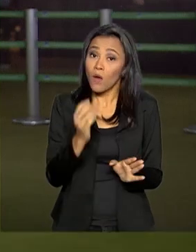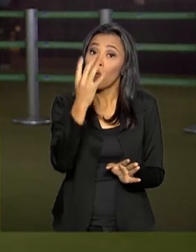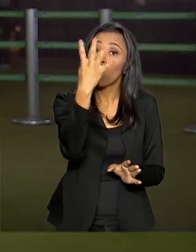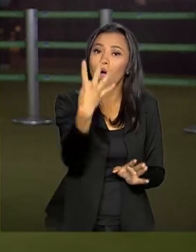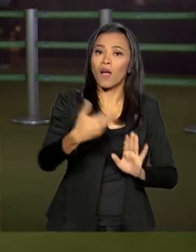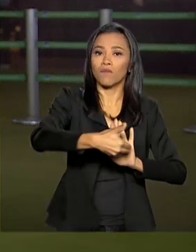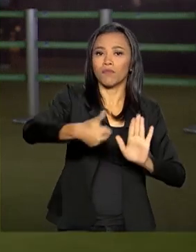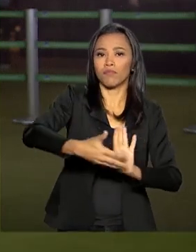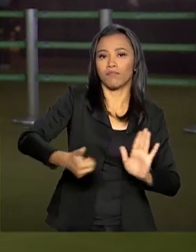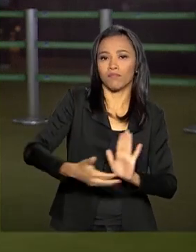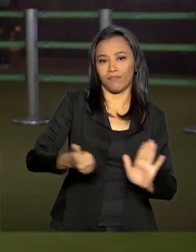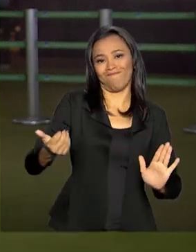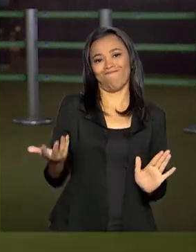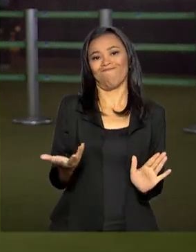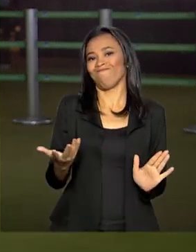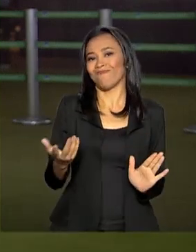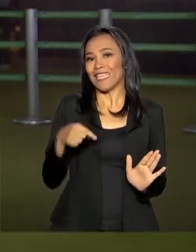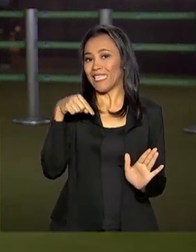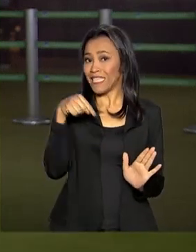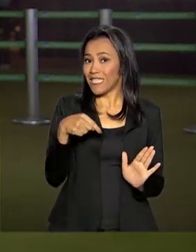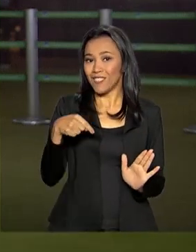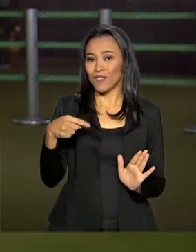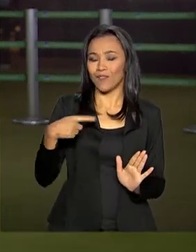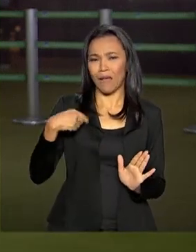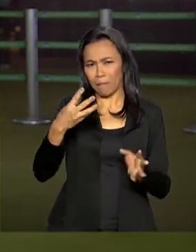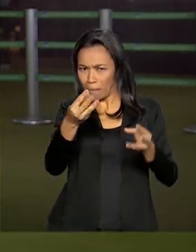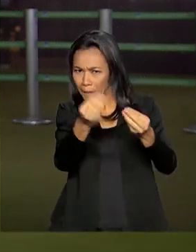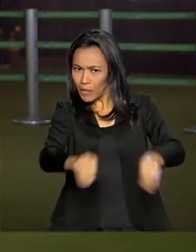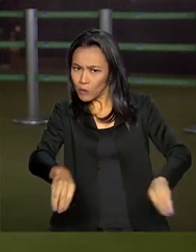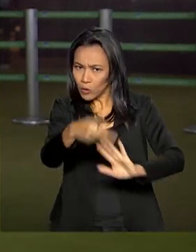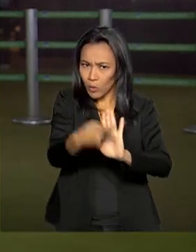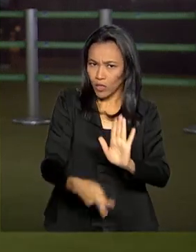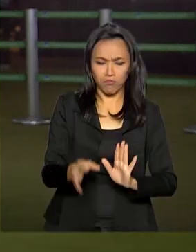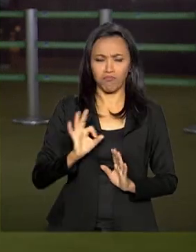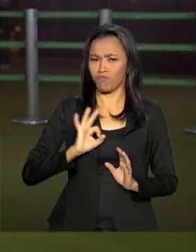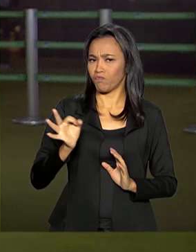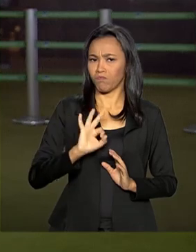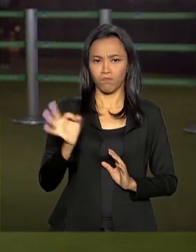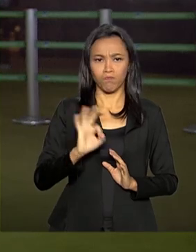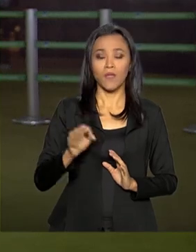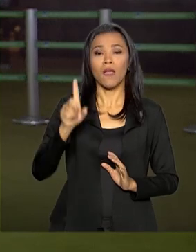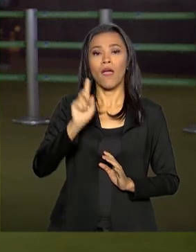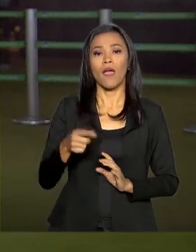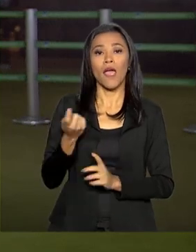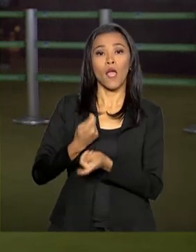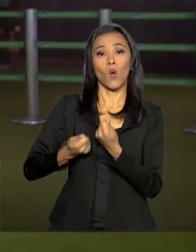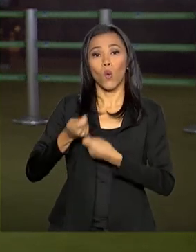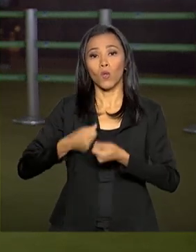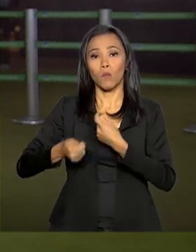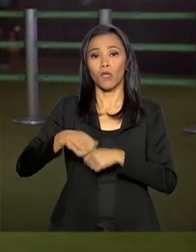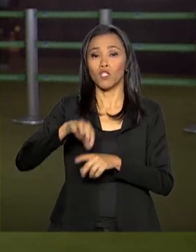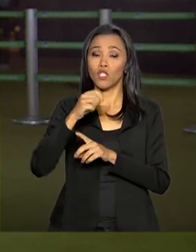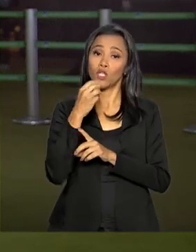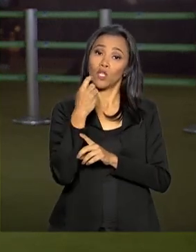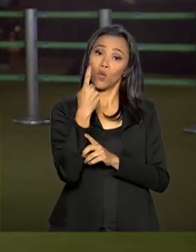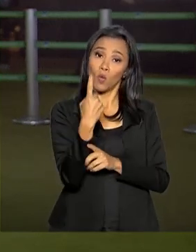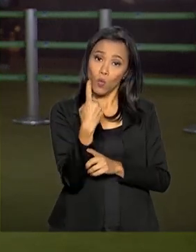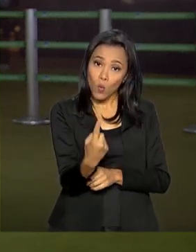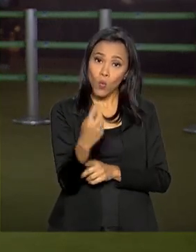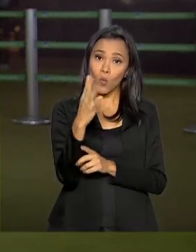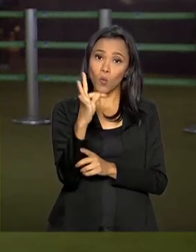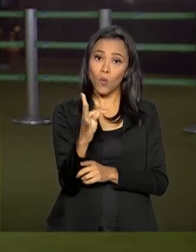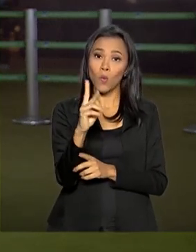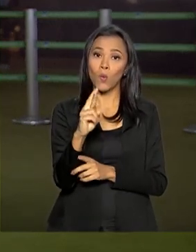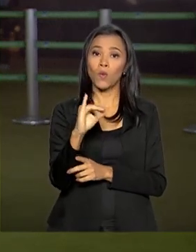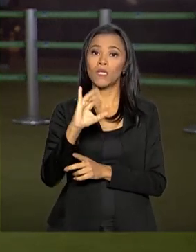retirados dessa proposta não comprometem a essência do projeto, que é a economia de um trilhão de reais e também o ajuste